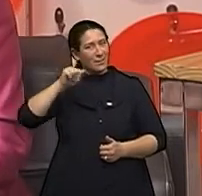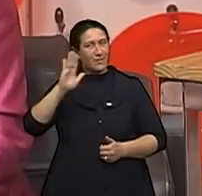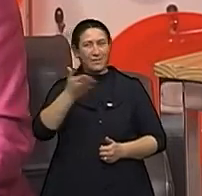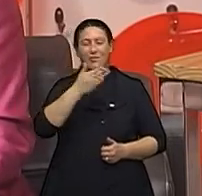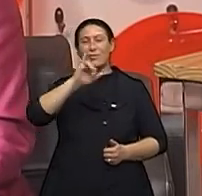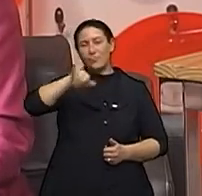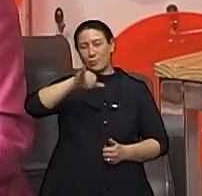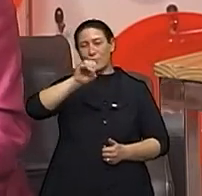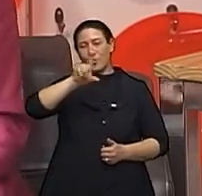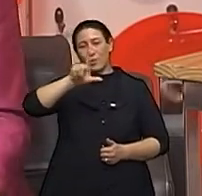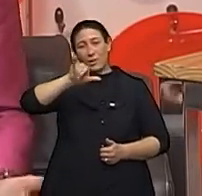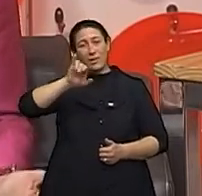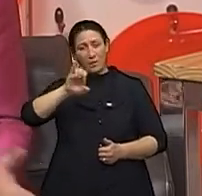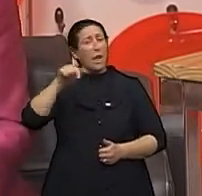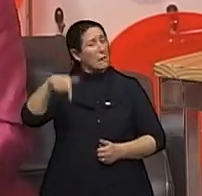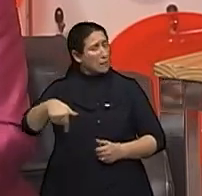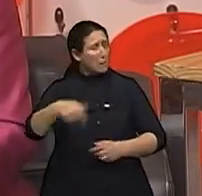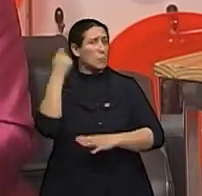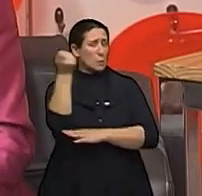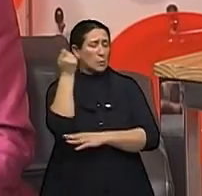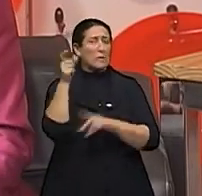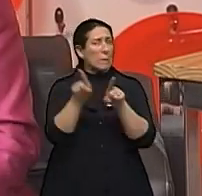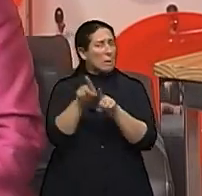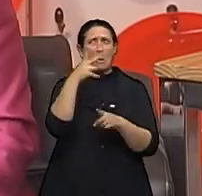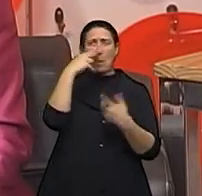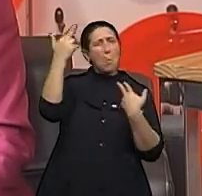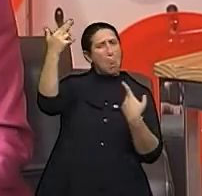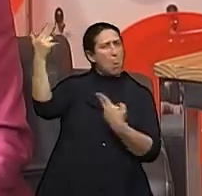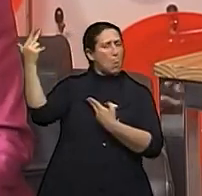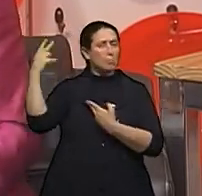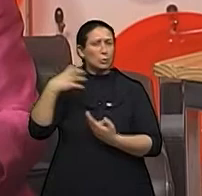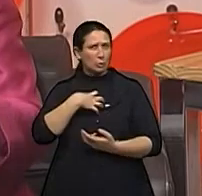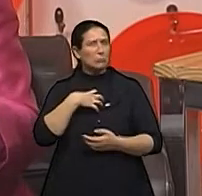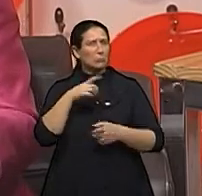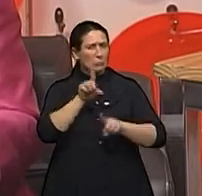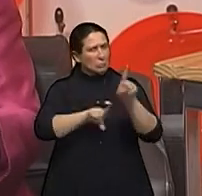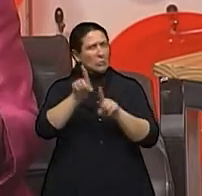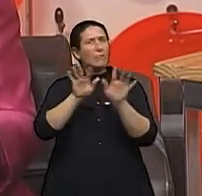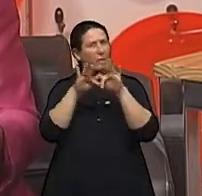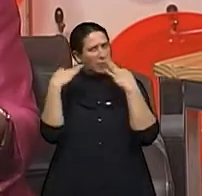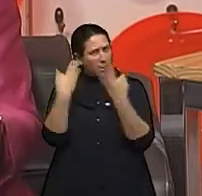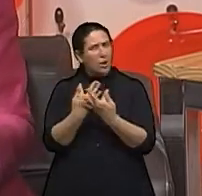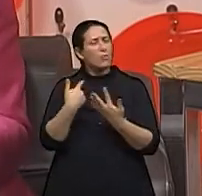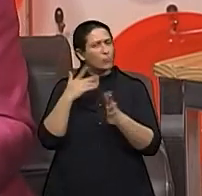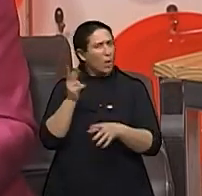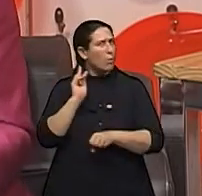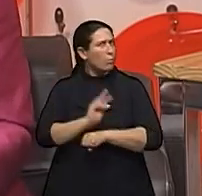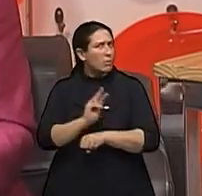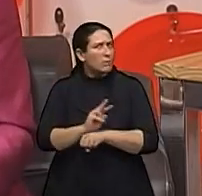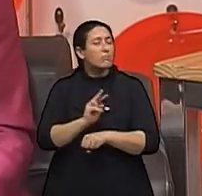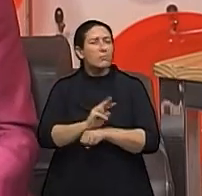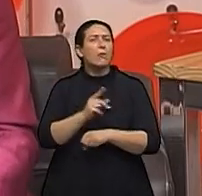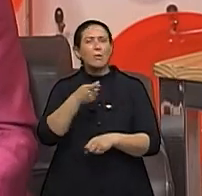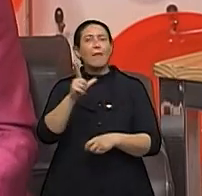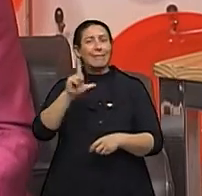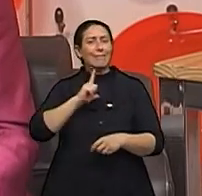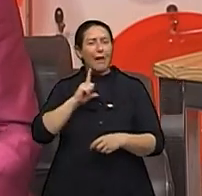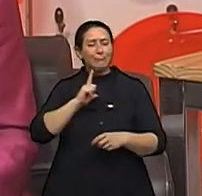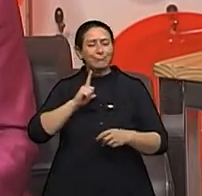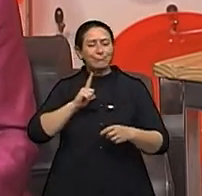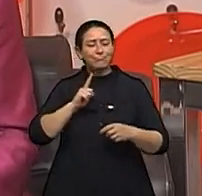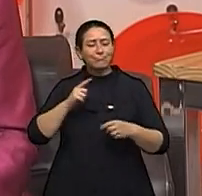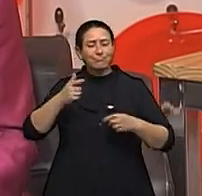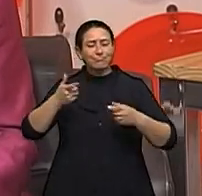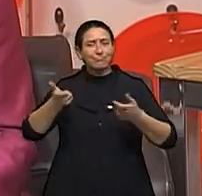também no Rio Grande do Sul, muitas famílias eu já cuido, que possuem o gene alterado.